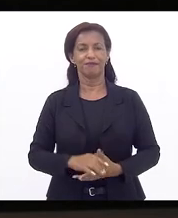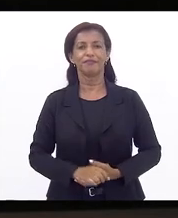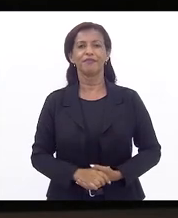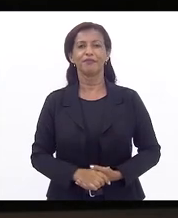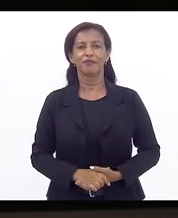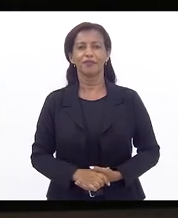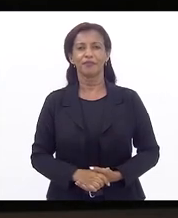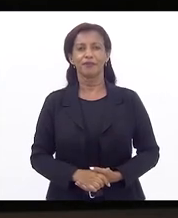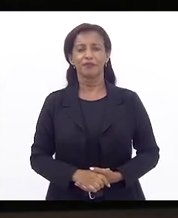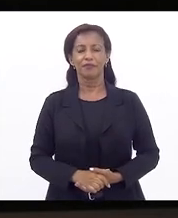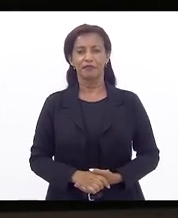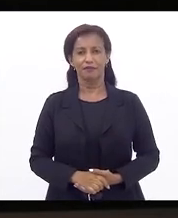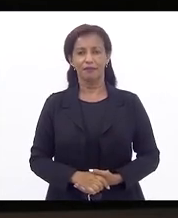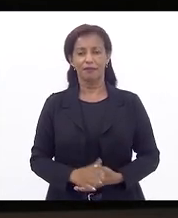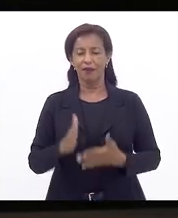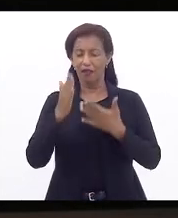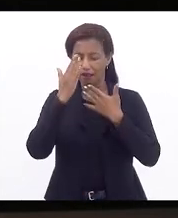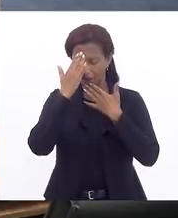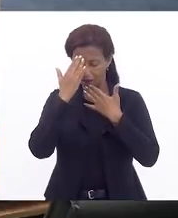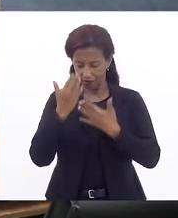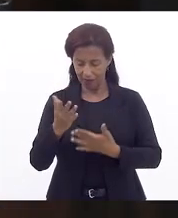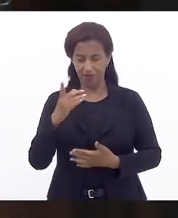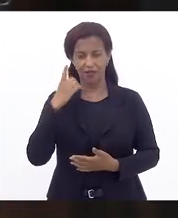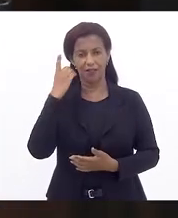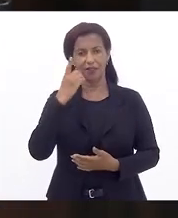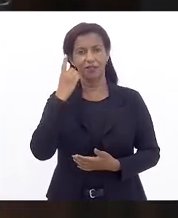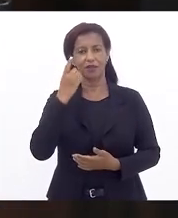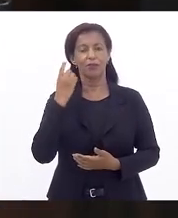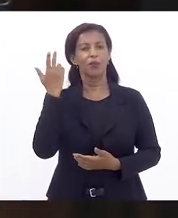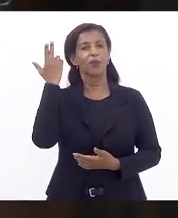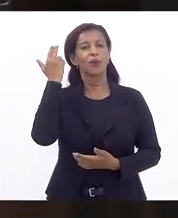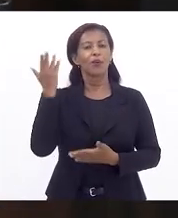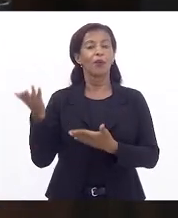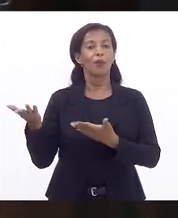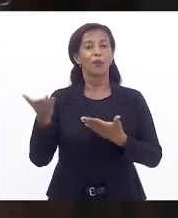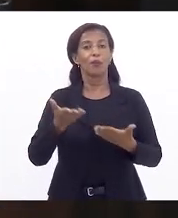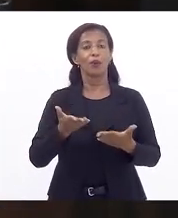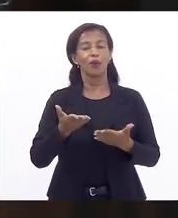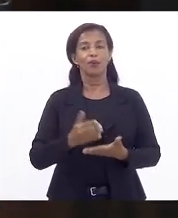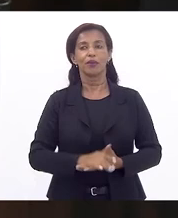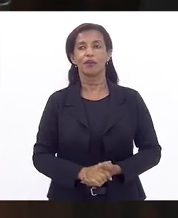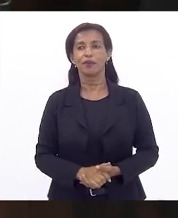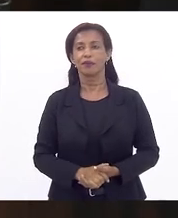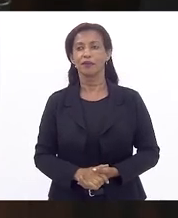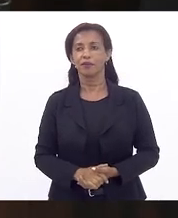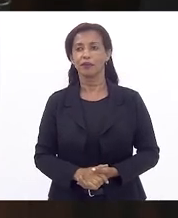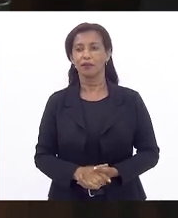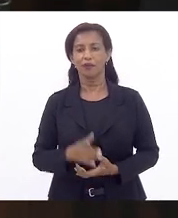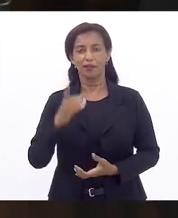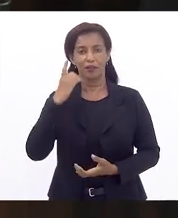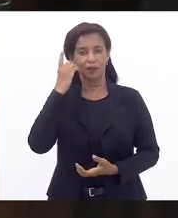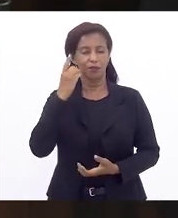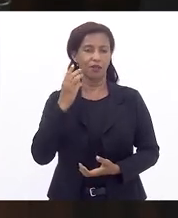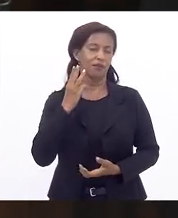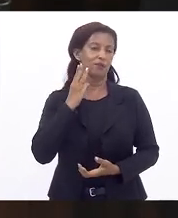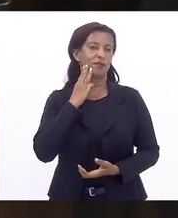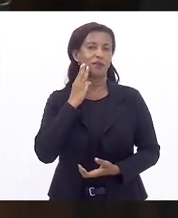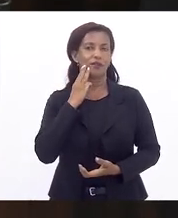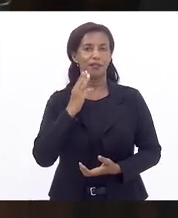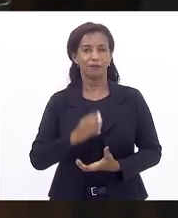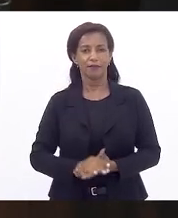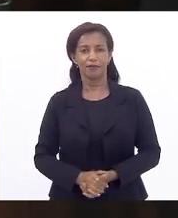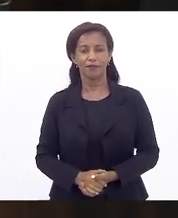Rocha. Agradecendo ao deputado Helio Maio Coelho, o próximo gradador inscrito é o nobre deputado Valdeque Carneiro.